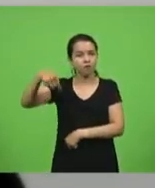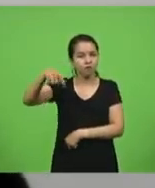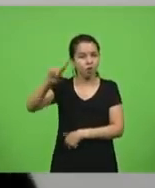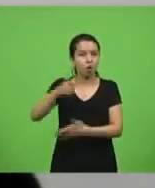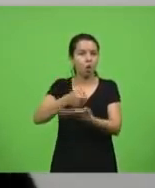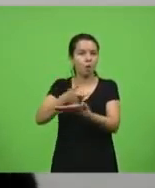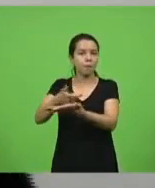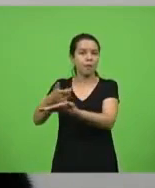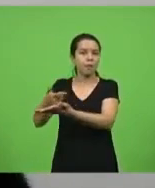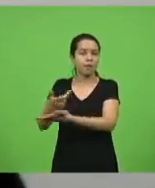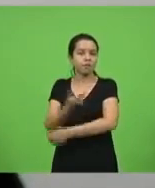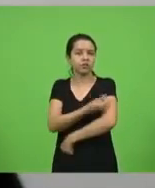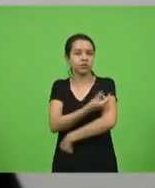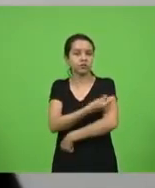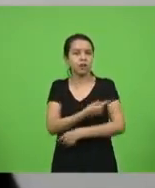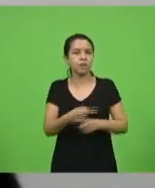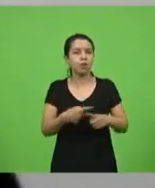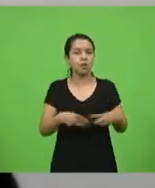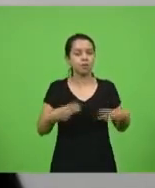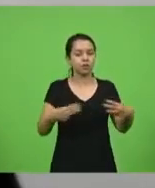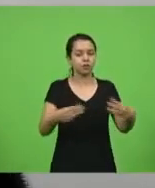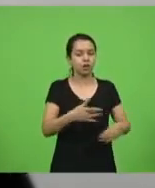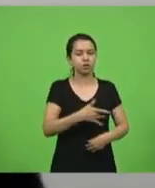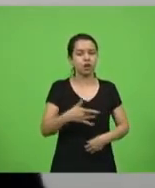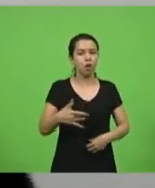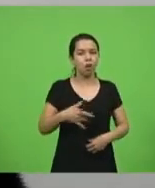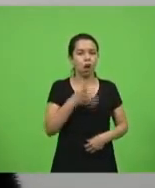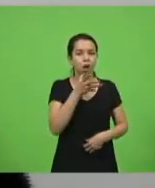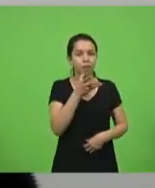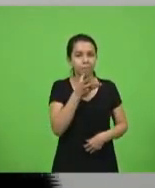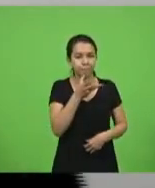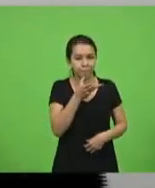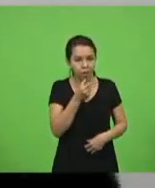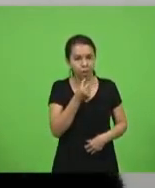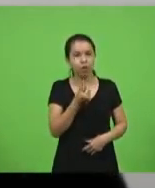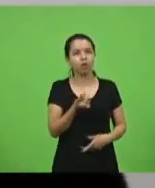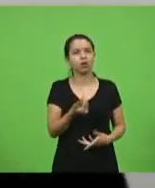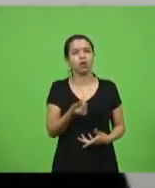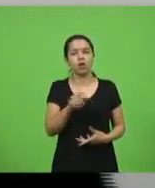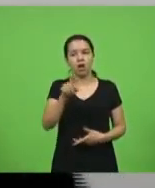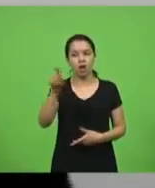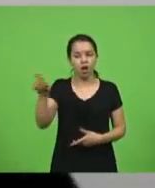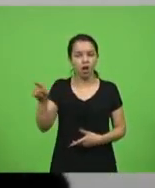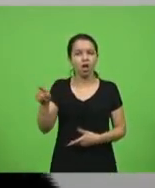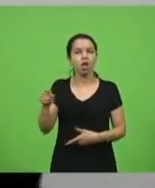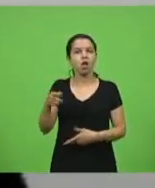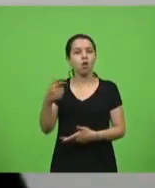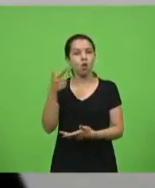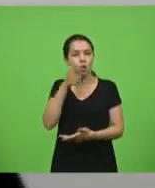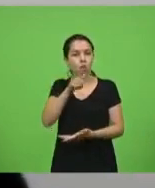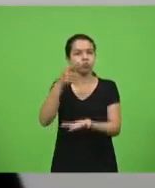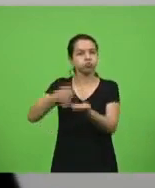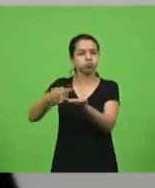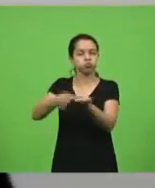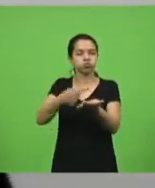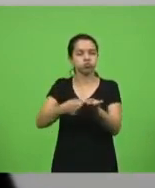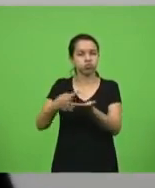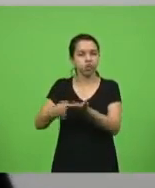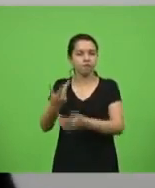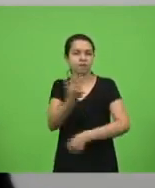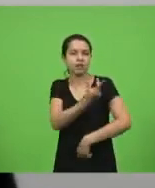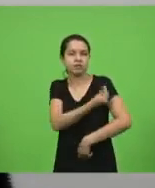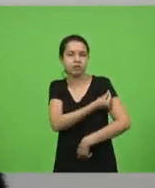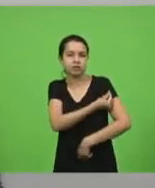Saúde estava tão devagar nesses contratos, firmaram um acordo com a Sputnik para quase 40 milhões de